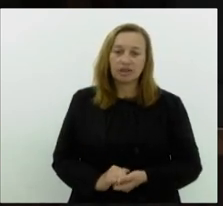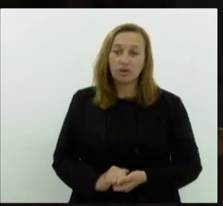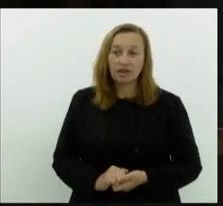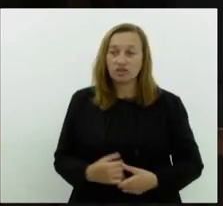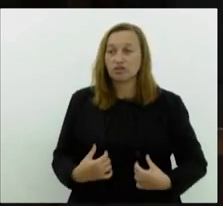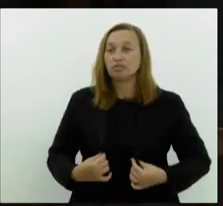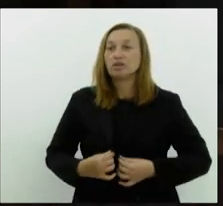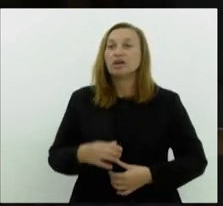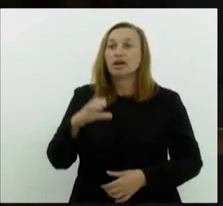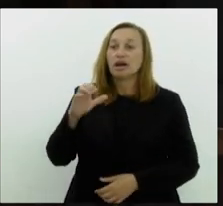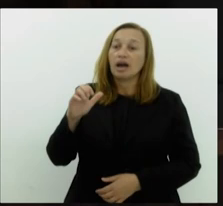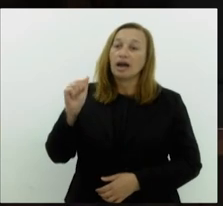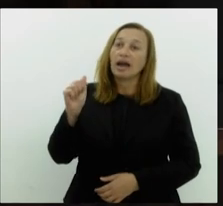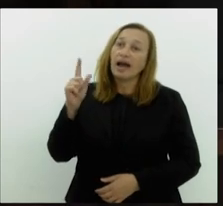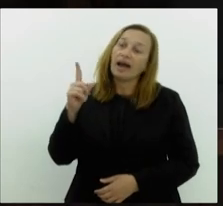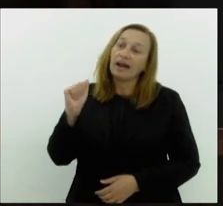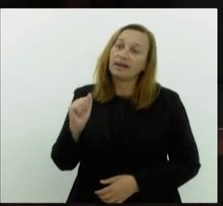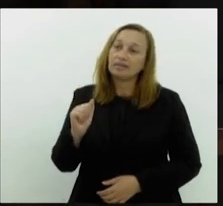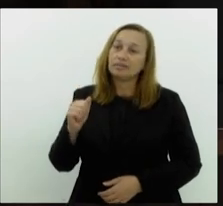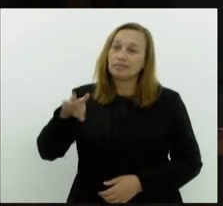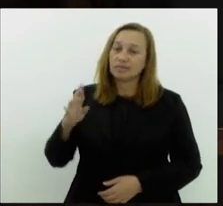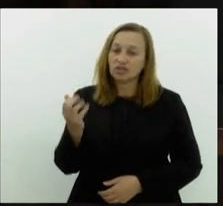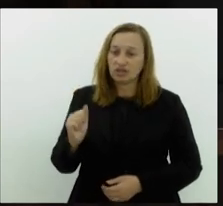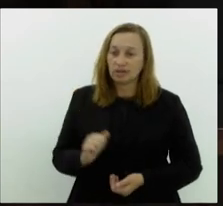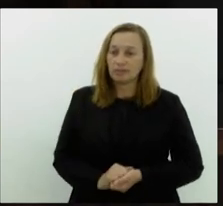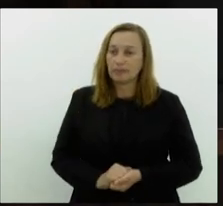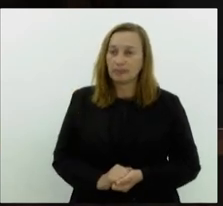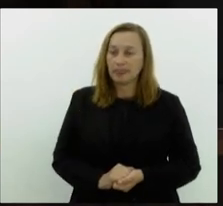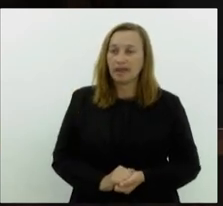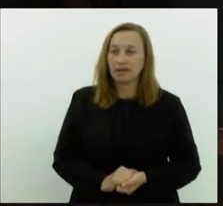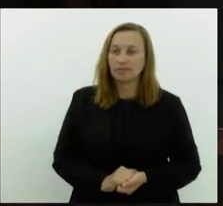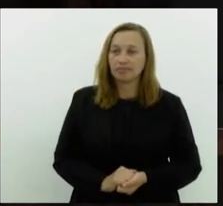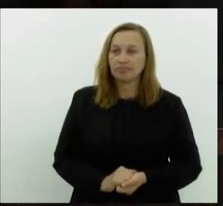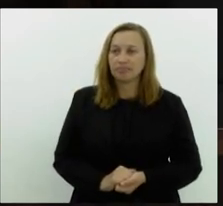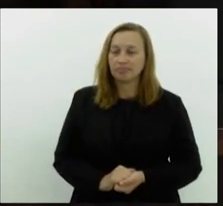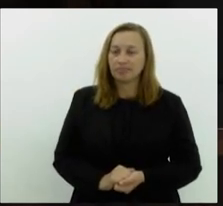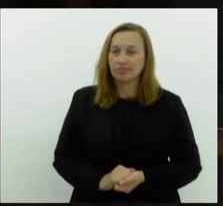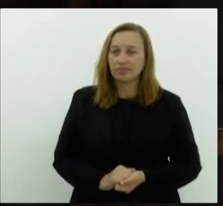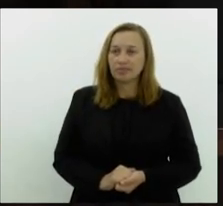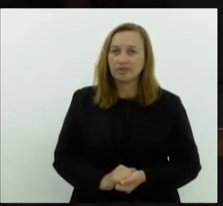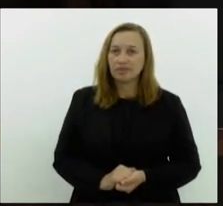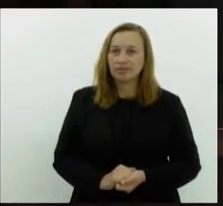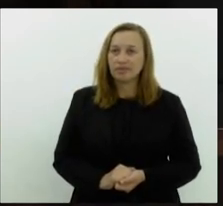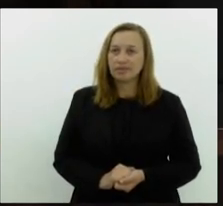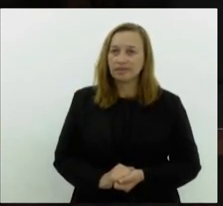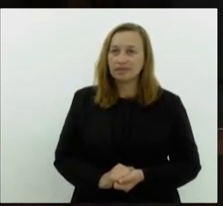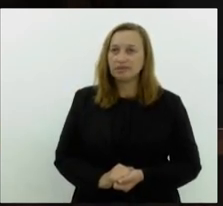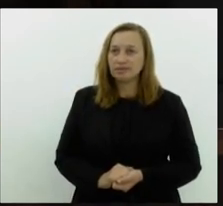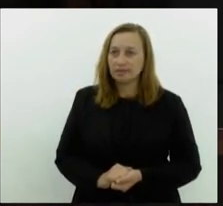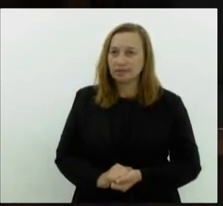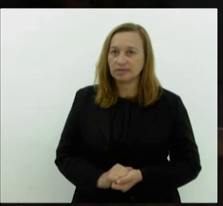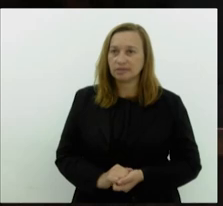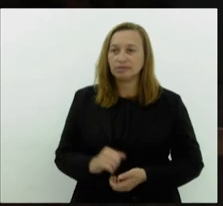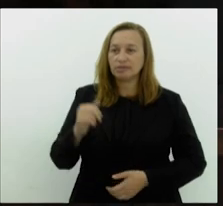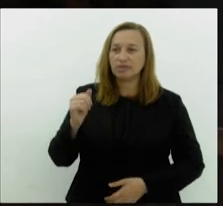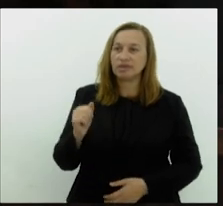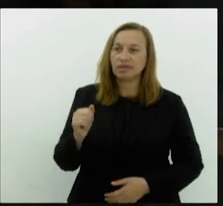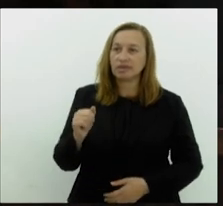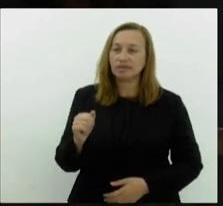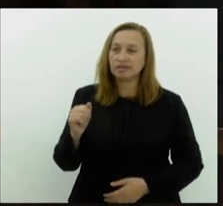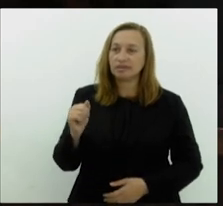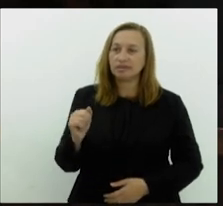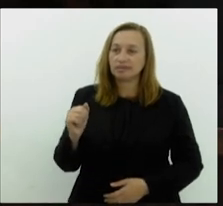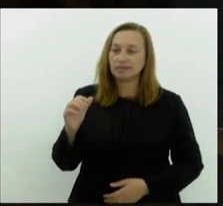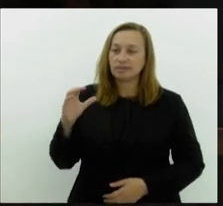Carla Machado, nossa nobre deputada, aniversariante, né, nossa nobre deputada, parabéns aí, muitos anos de vida,